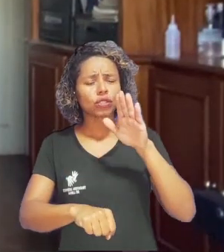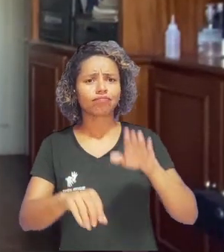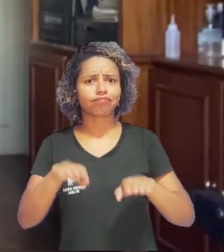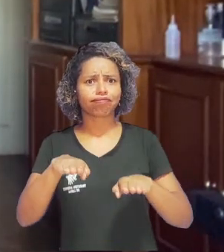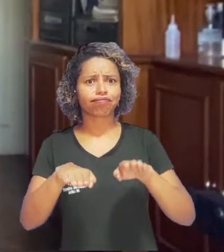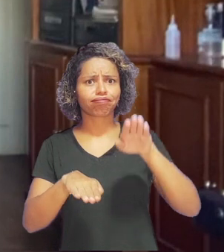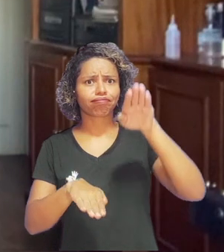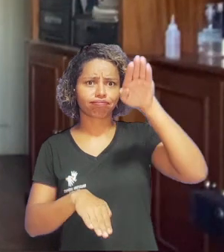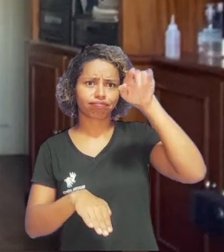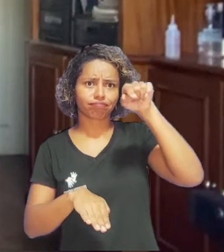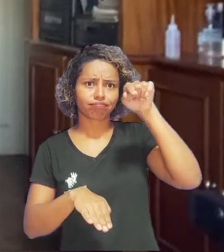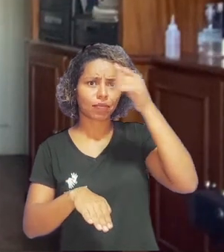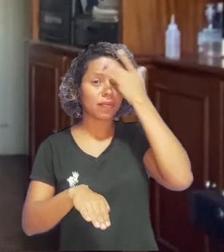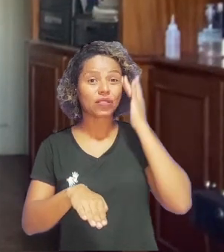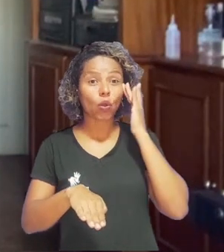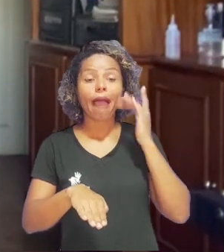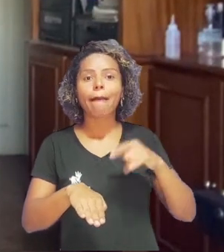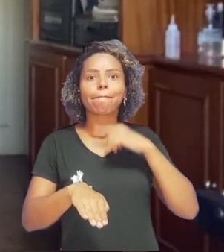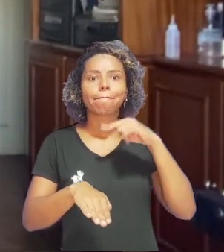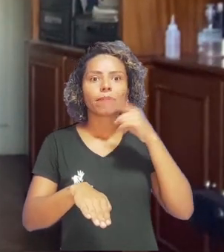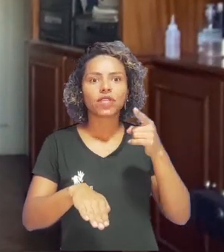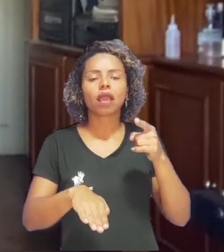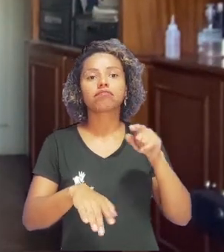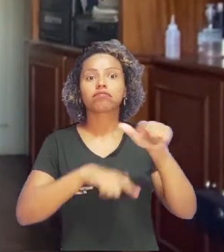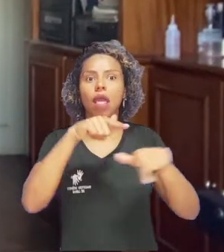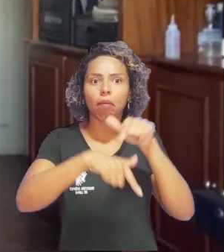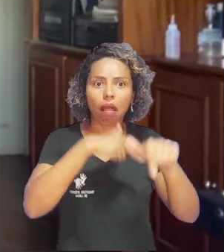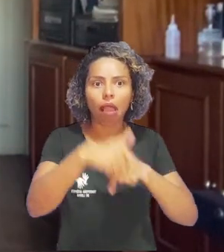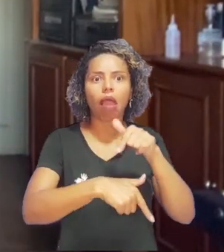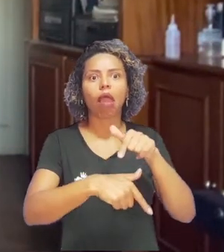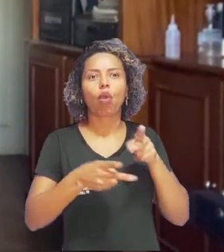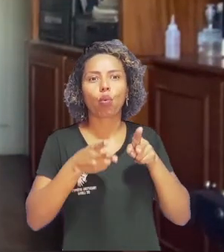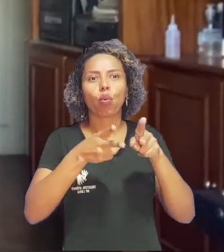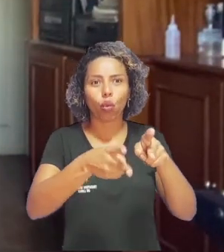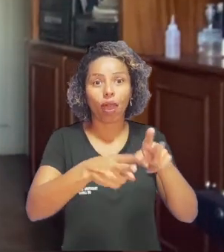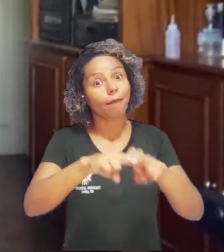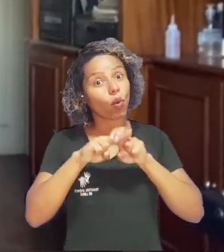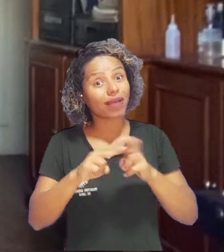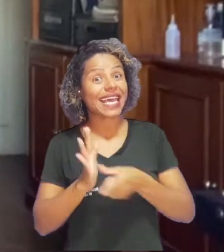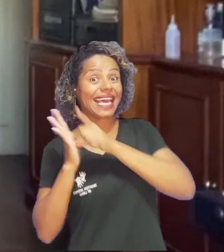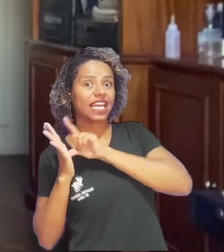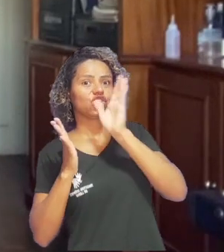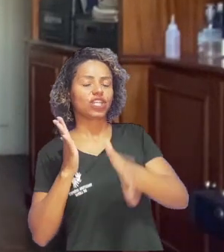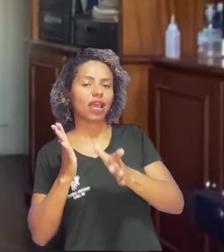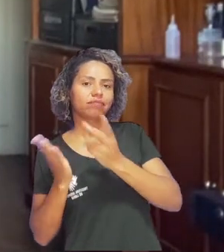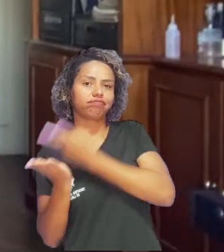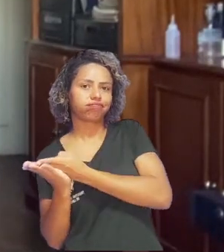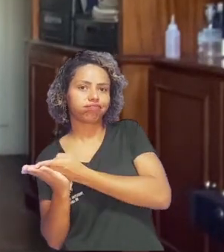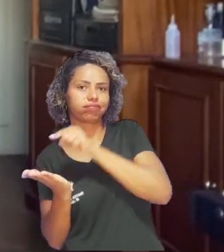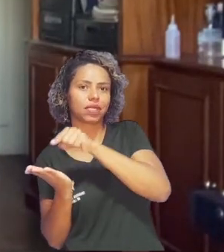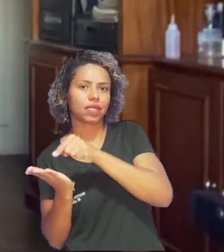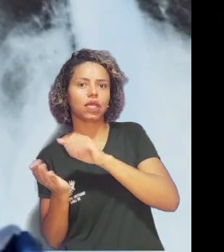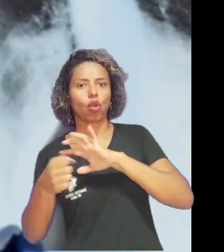o aumento de 30% na redução da capacidade funcional de pessoas que foram internadas pela Covid